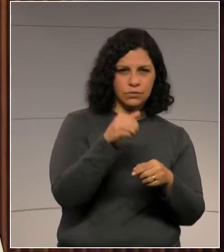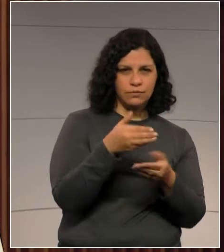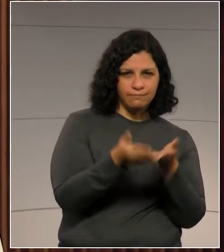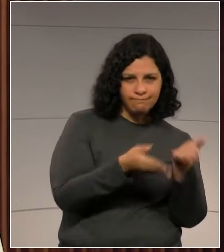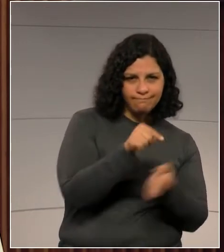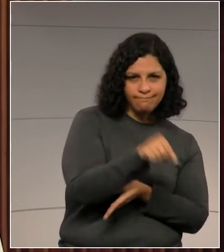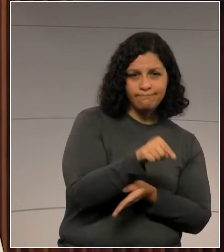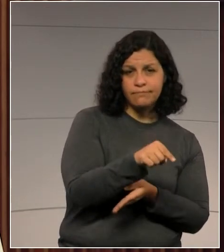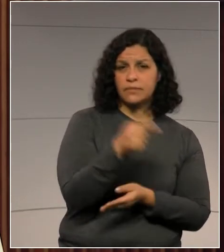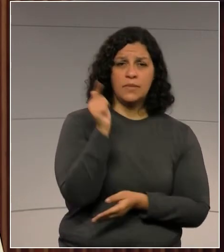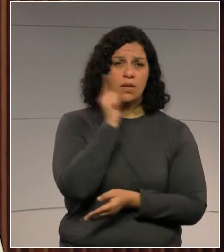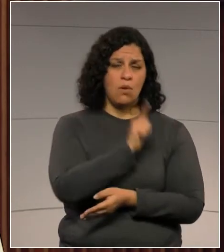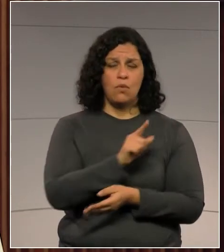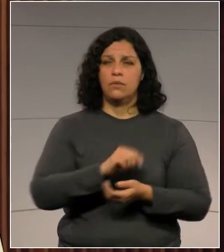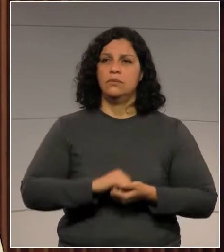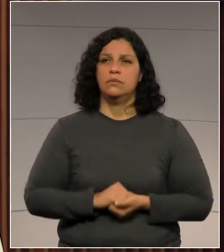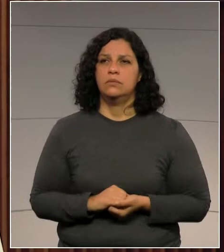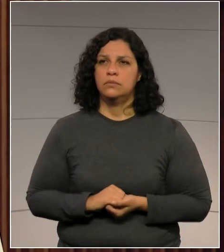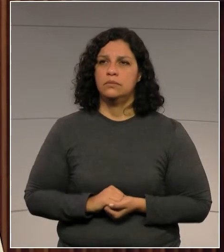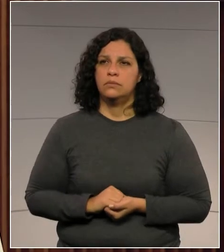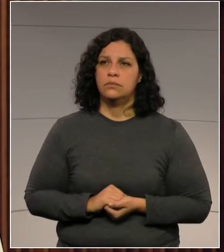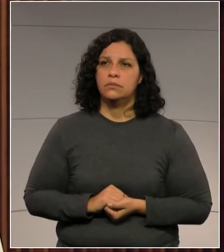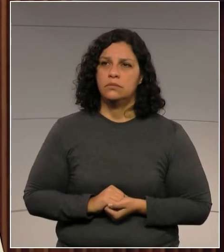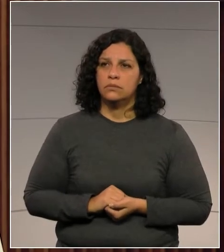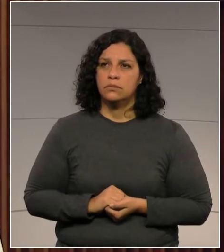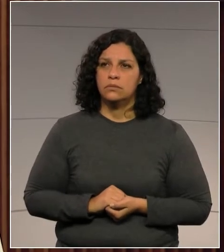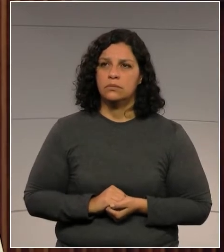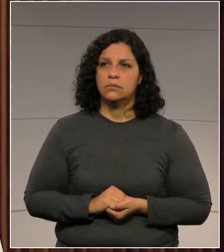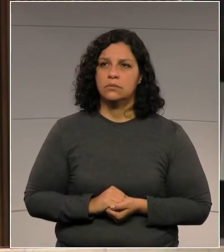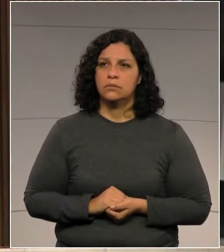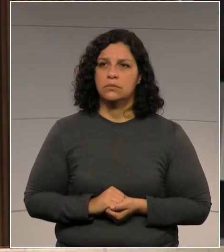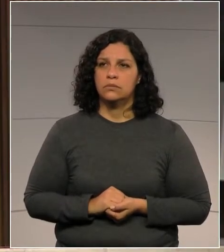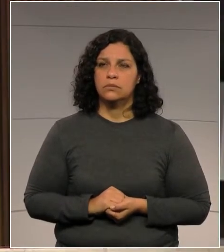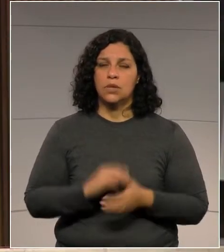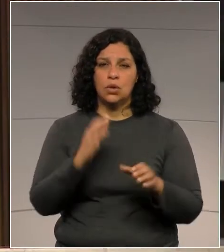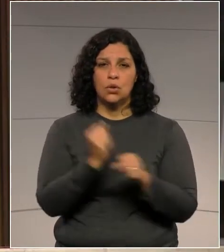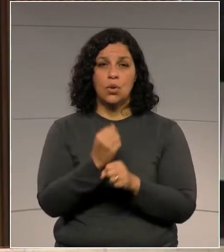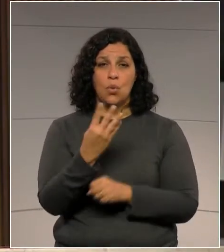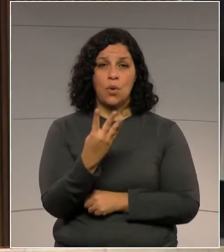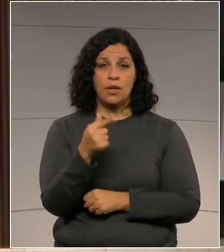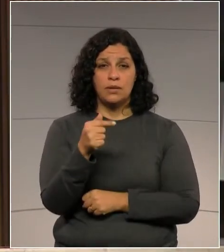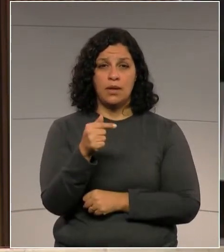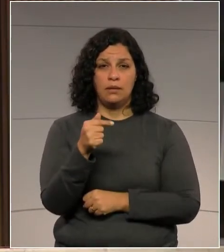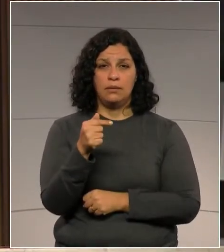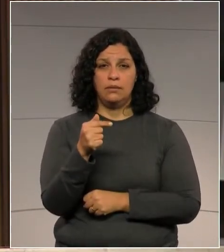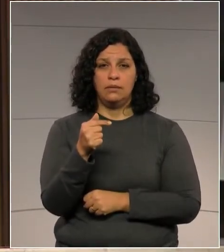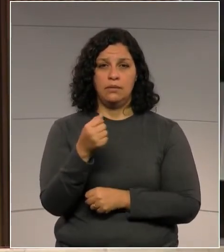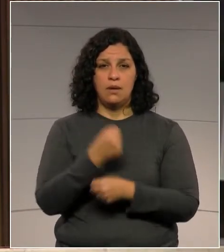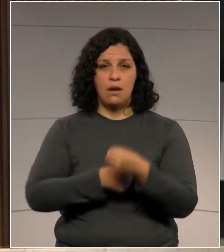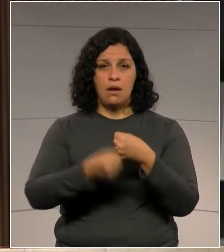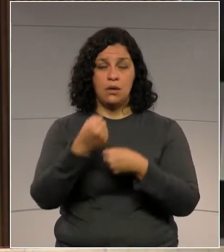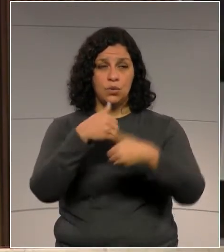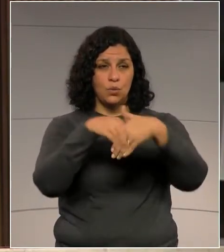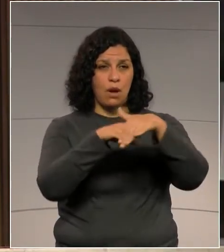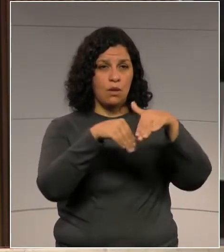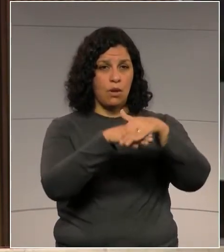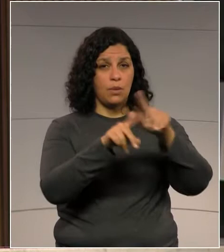não consigam contribuir por 47 anos. Morra antes